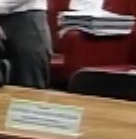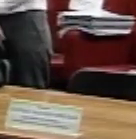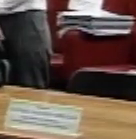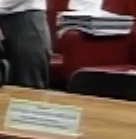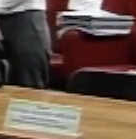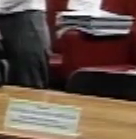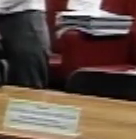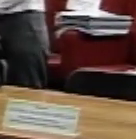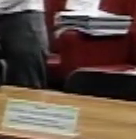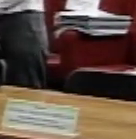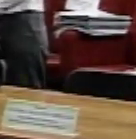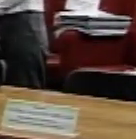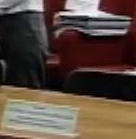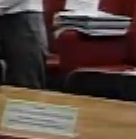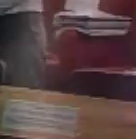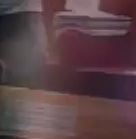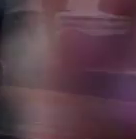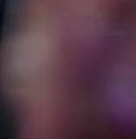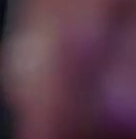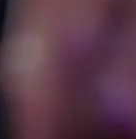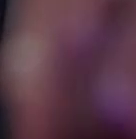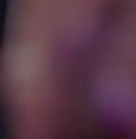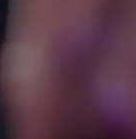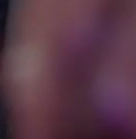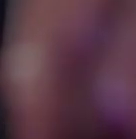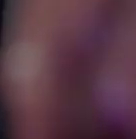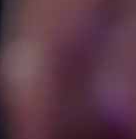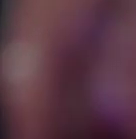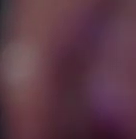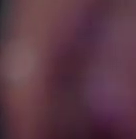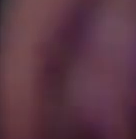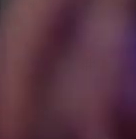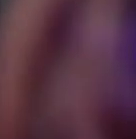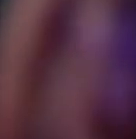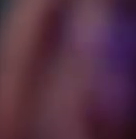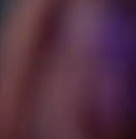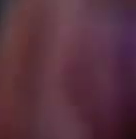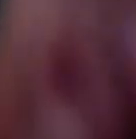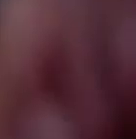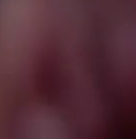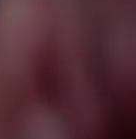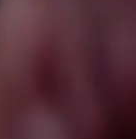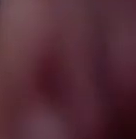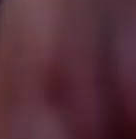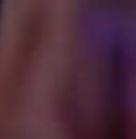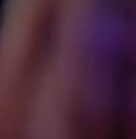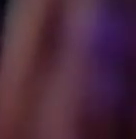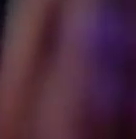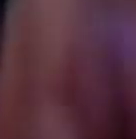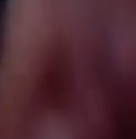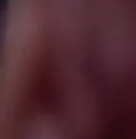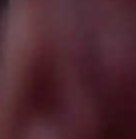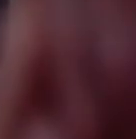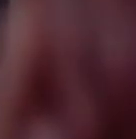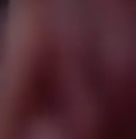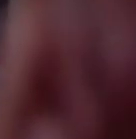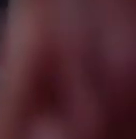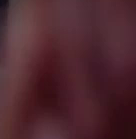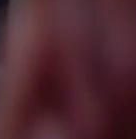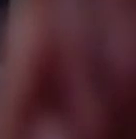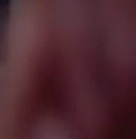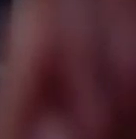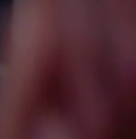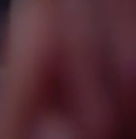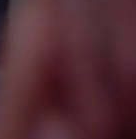colher fatos para chegarmos à apreciação do tema versado na DPF 54